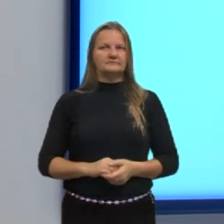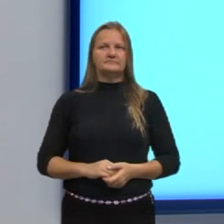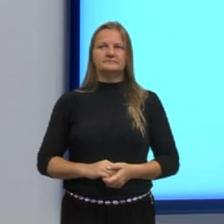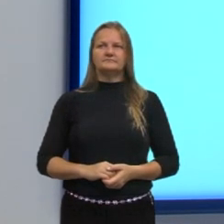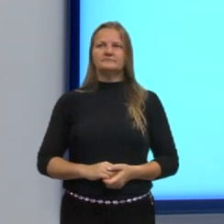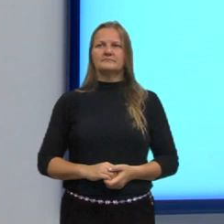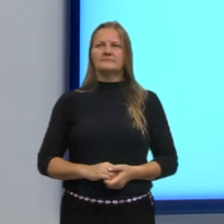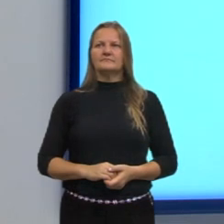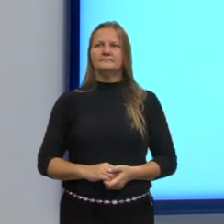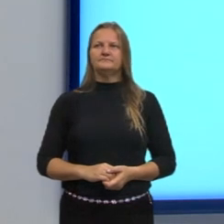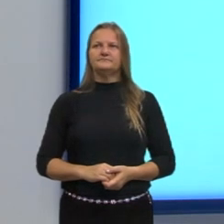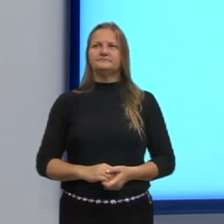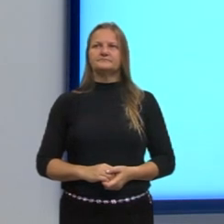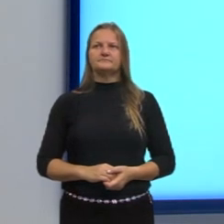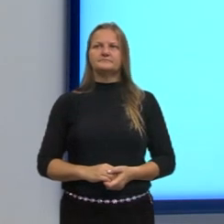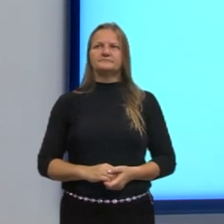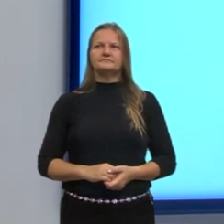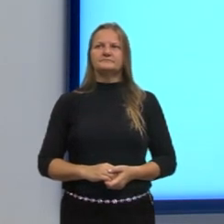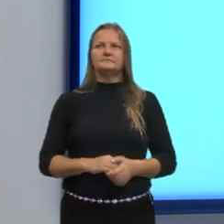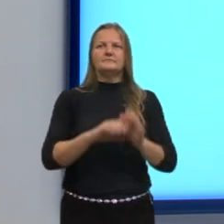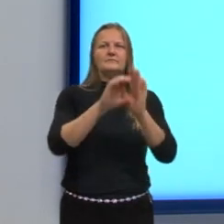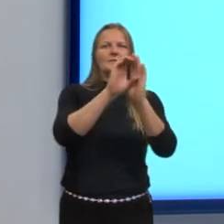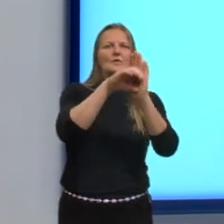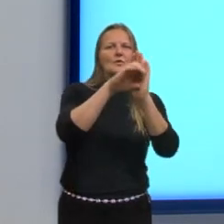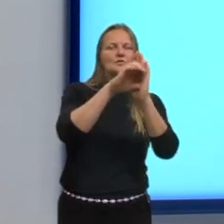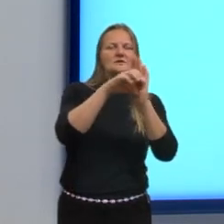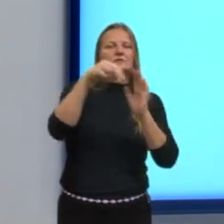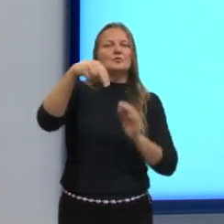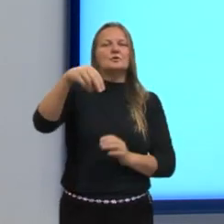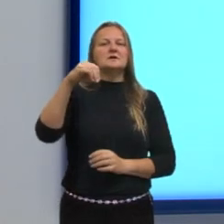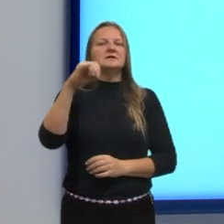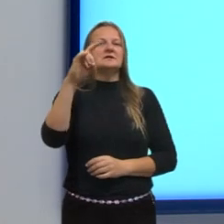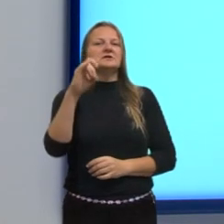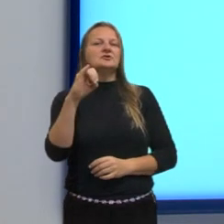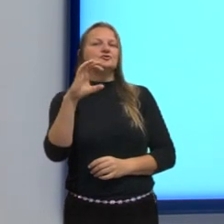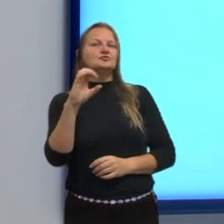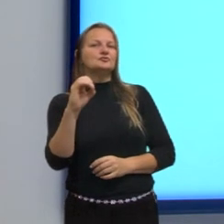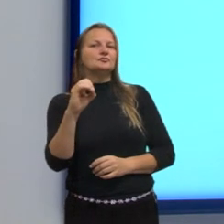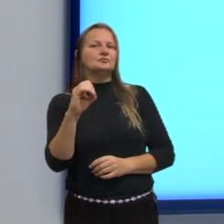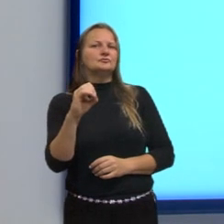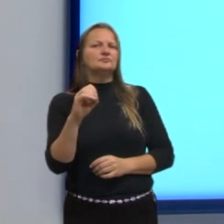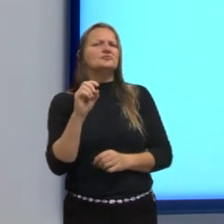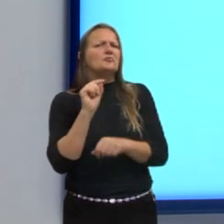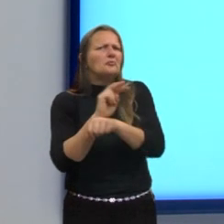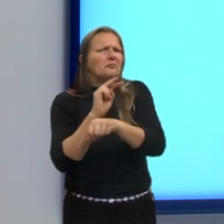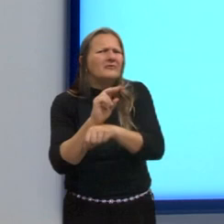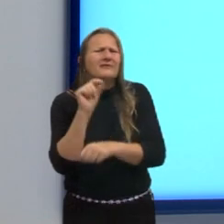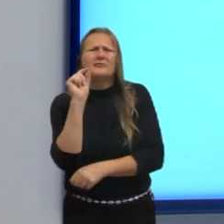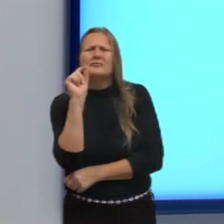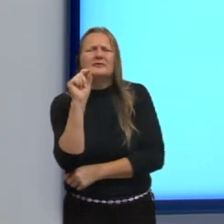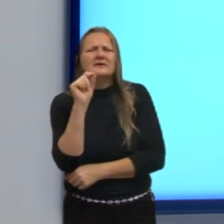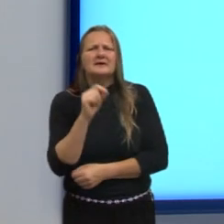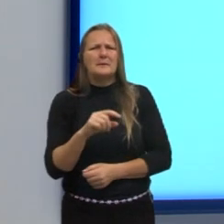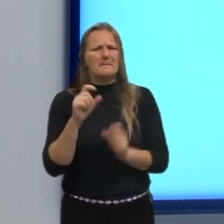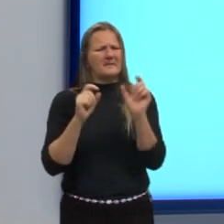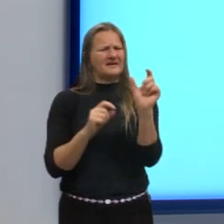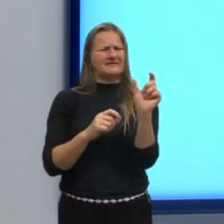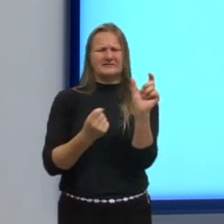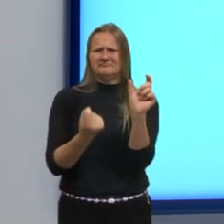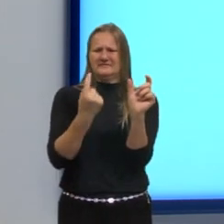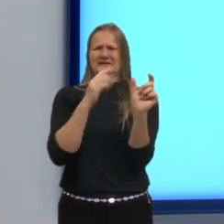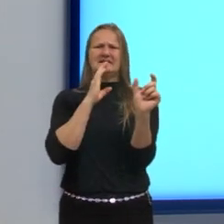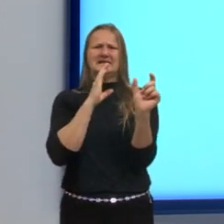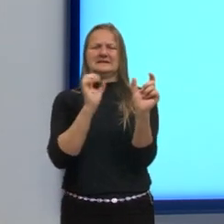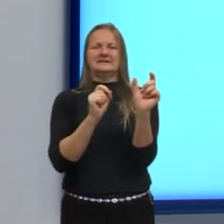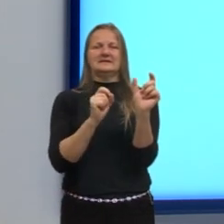Então, olha só. Nicho ecológico. O que é o nicho ecológico mesmo? Que palavra estranha. Lembra